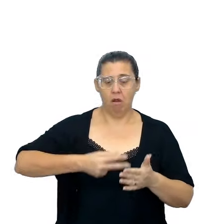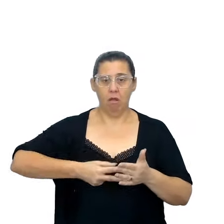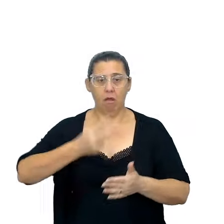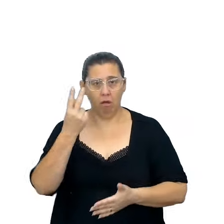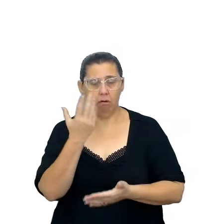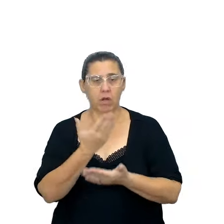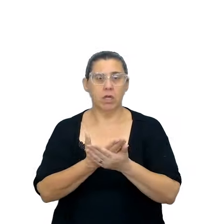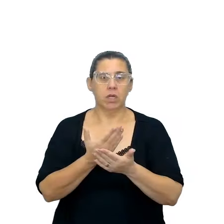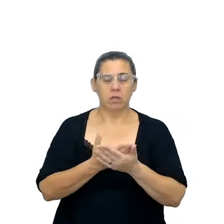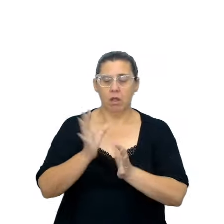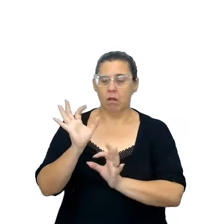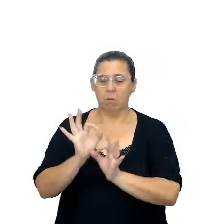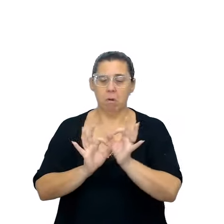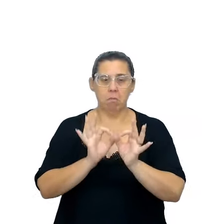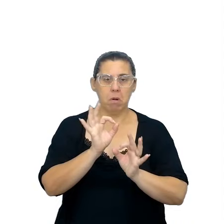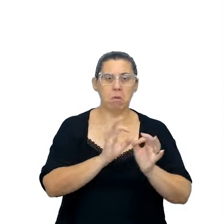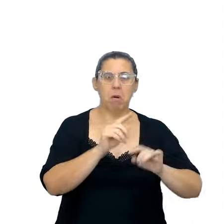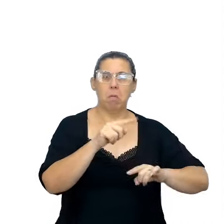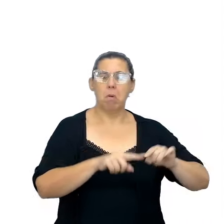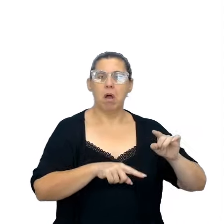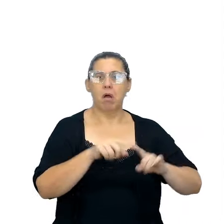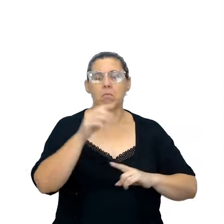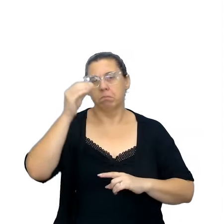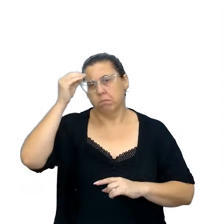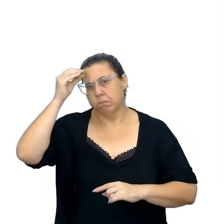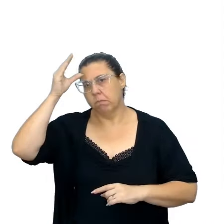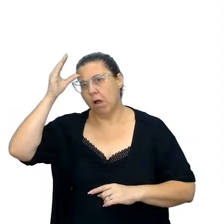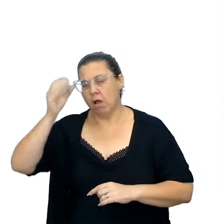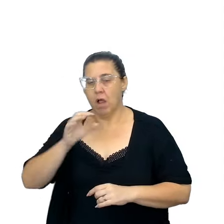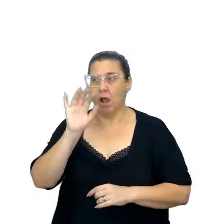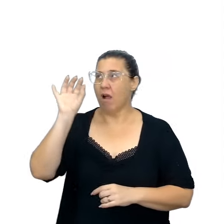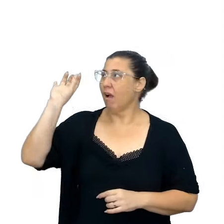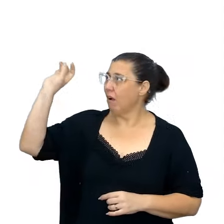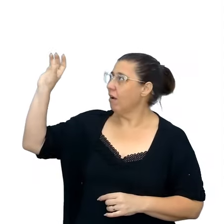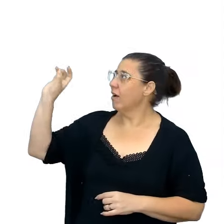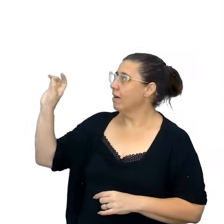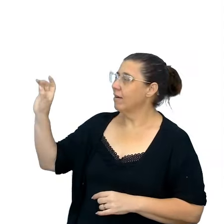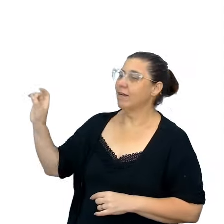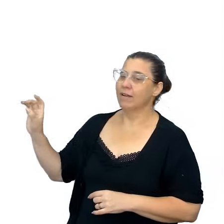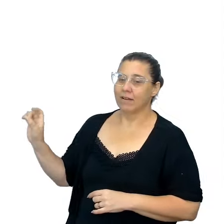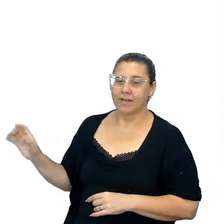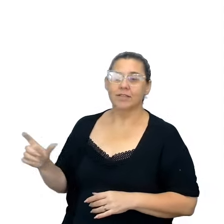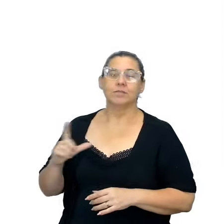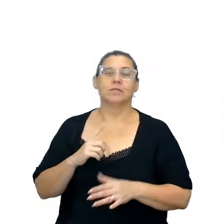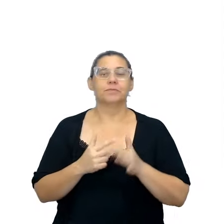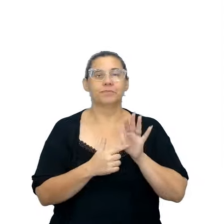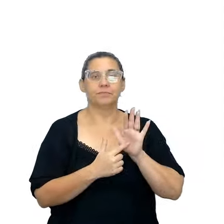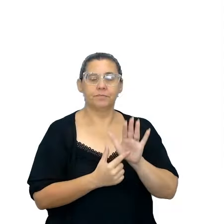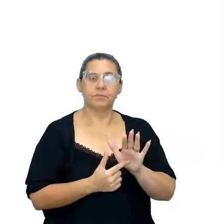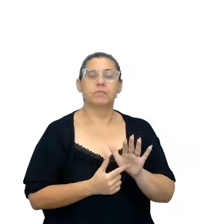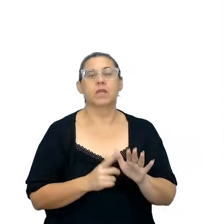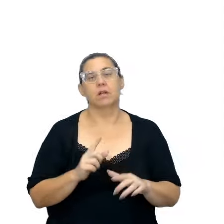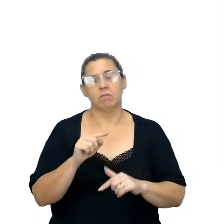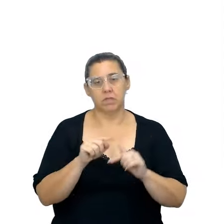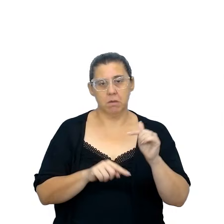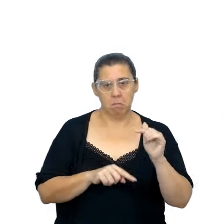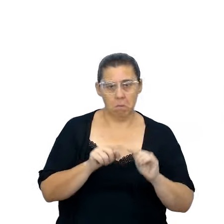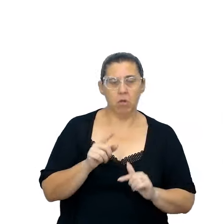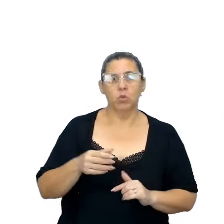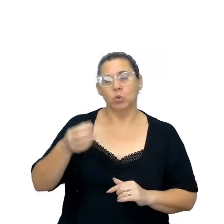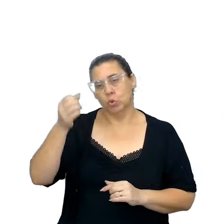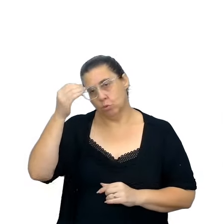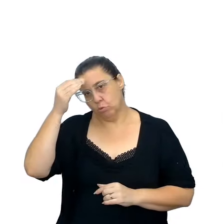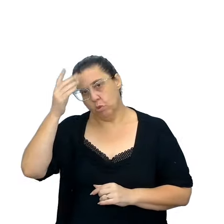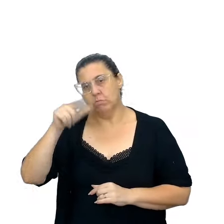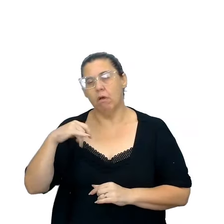estabelecendo também o objeto, né, de conhecimento, que em cada uma delas são contemplados também, então, esse objeto de conhecimento